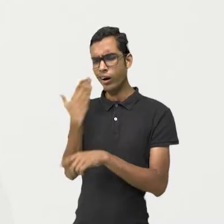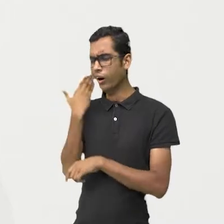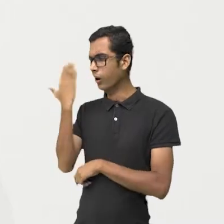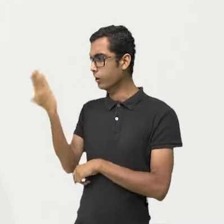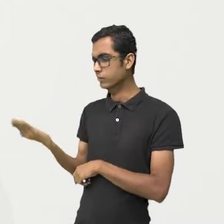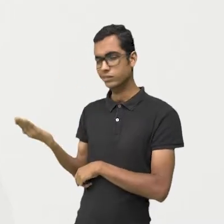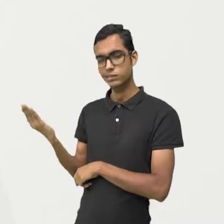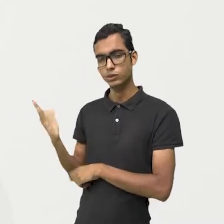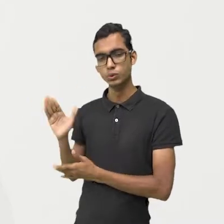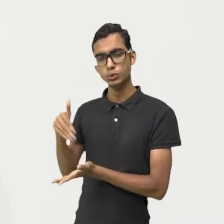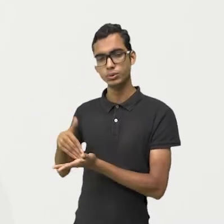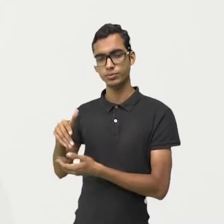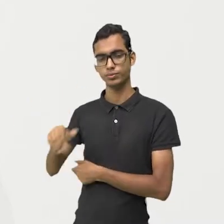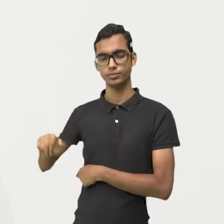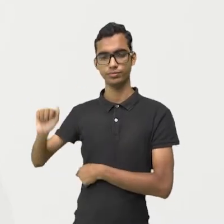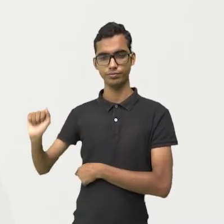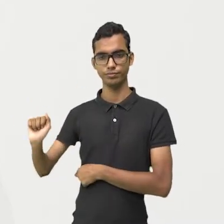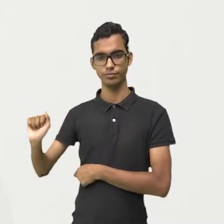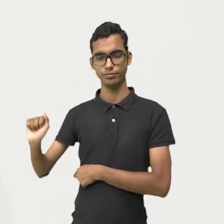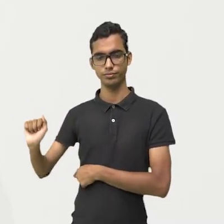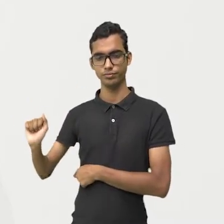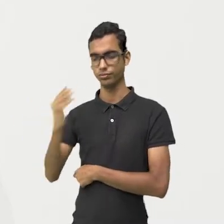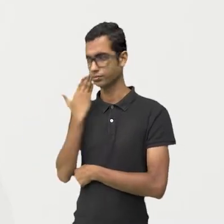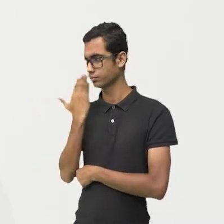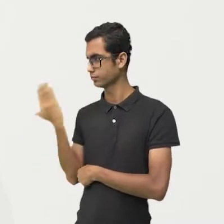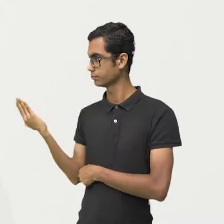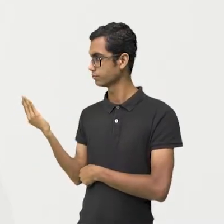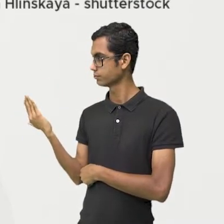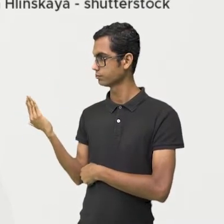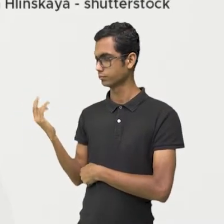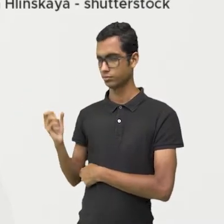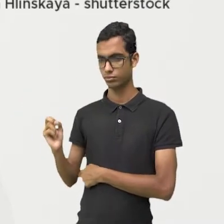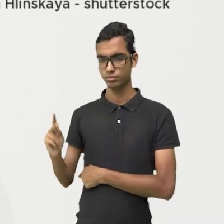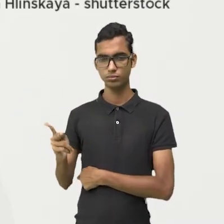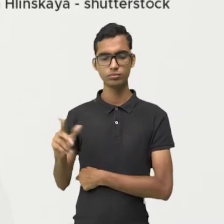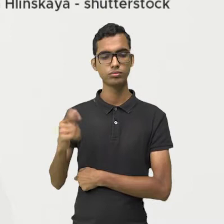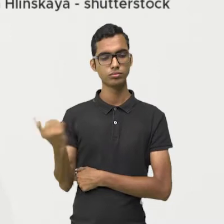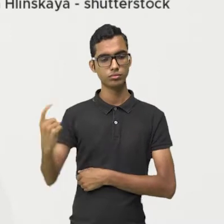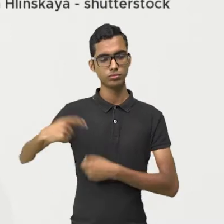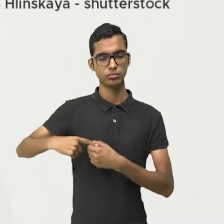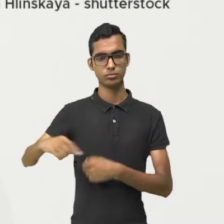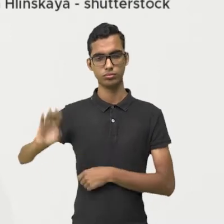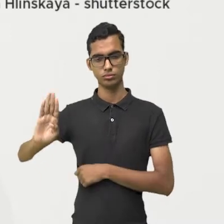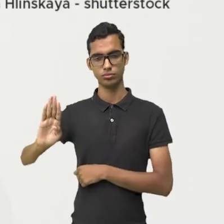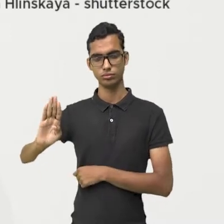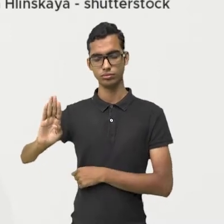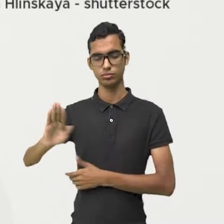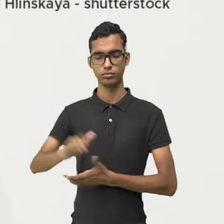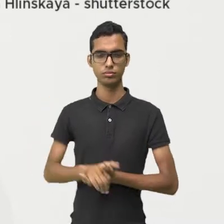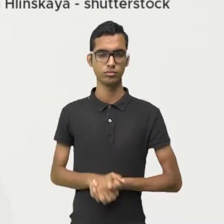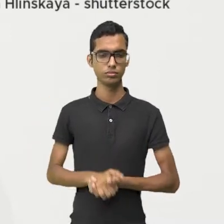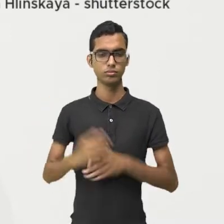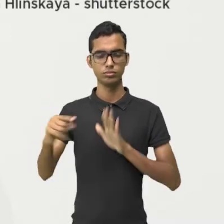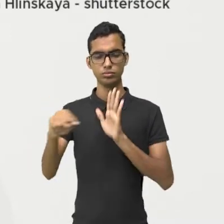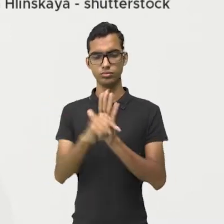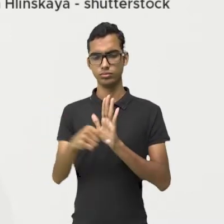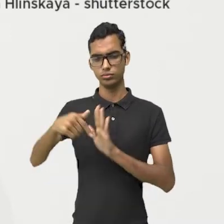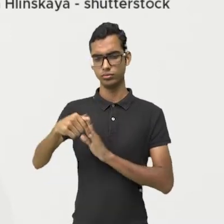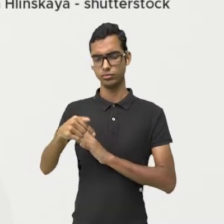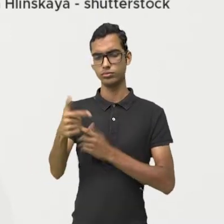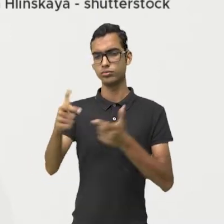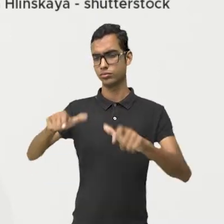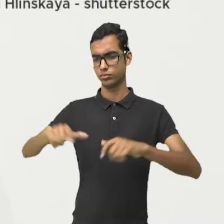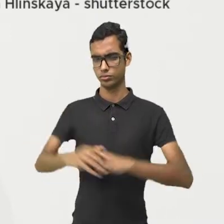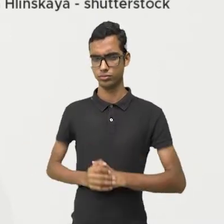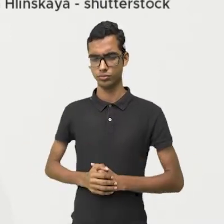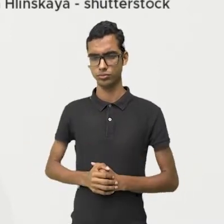8 está aqui. Então, aqui é o A, porque eu tenho que associar. Beleza? Vamos voltar para o anterior. A letra B deu menos 7. Onde é que está